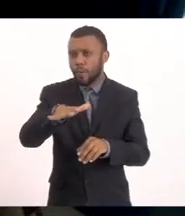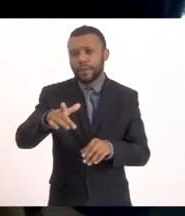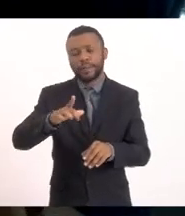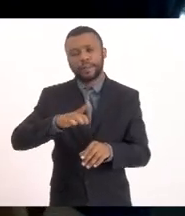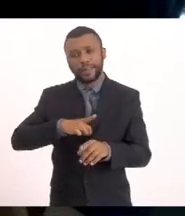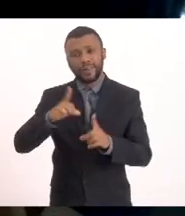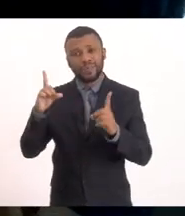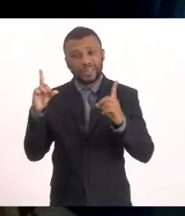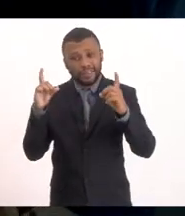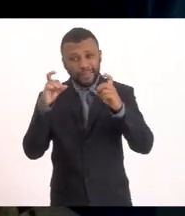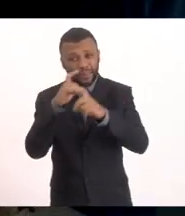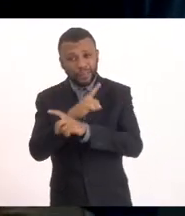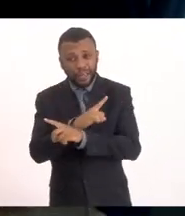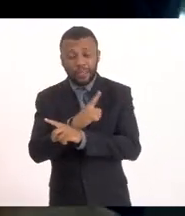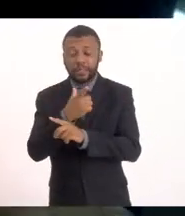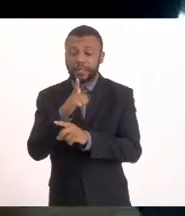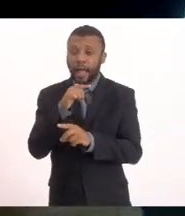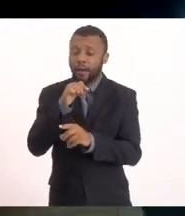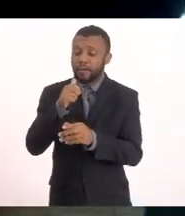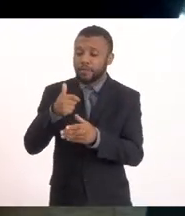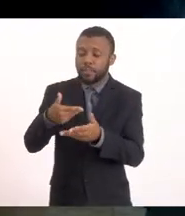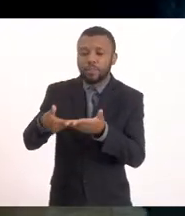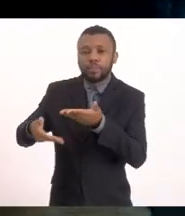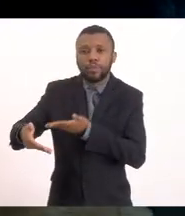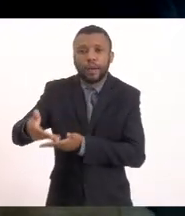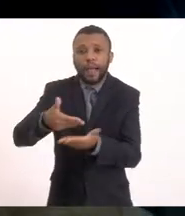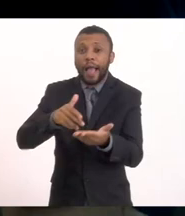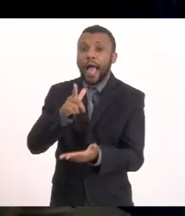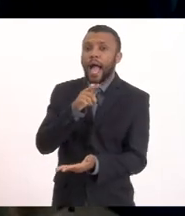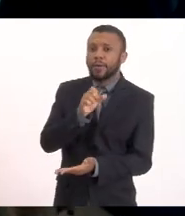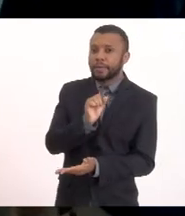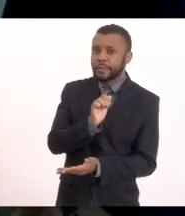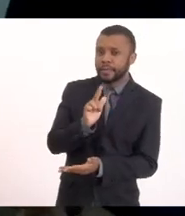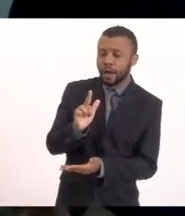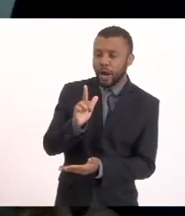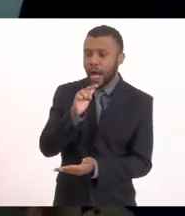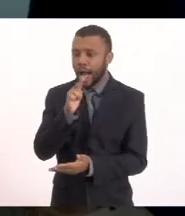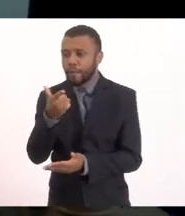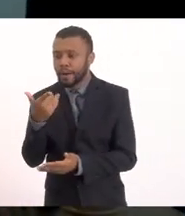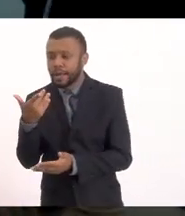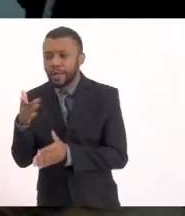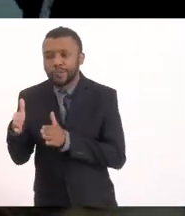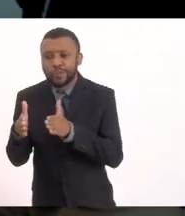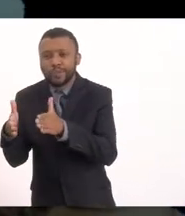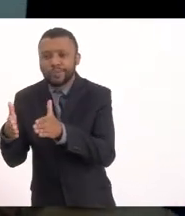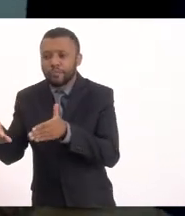de troca hídrica E navegabilidade Pode passar